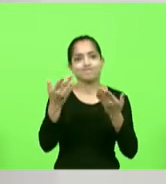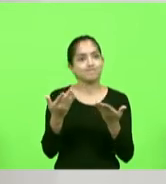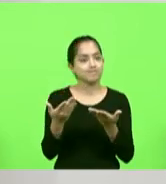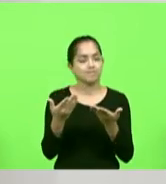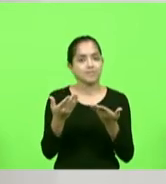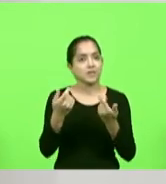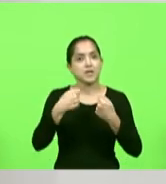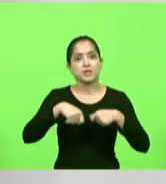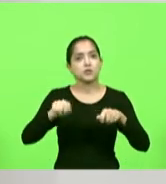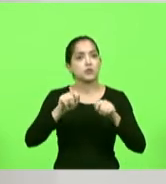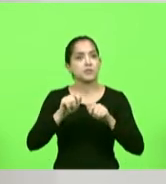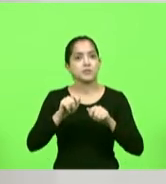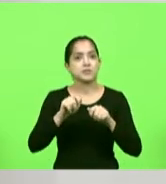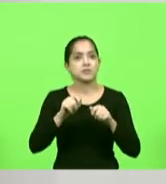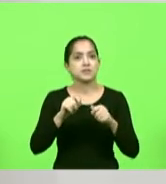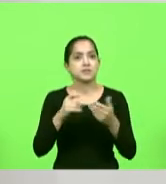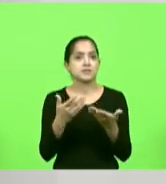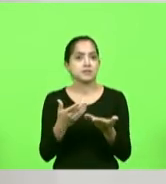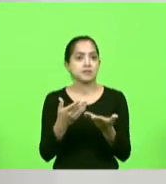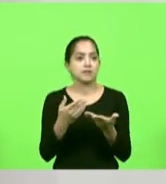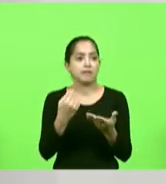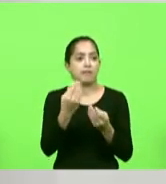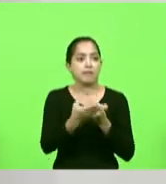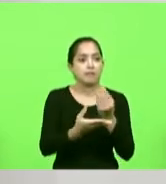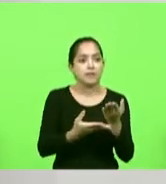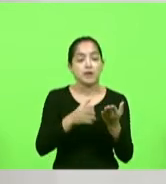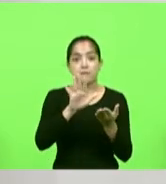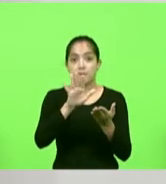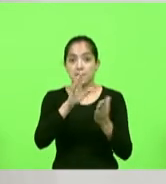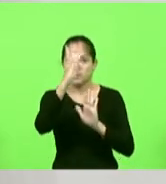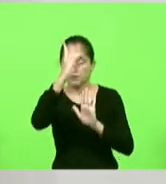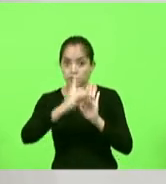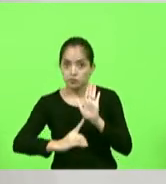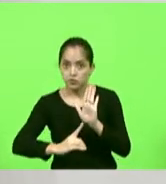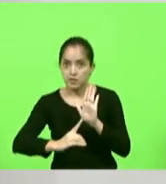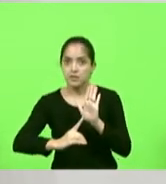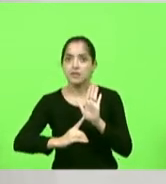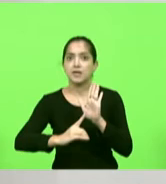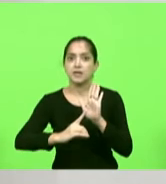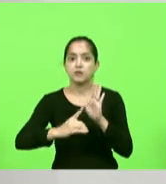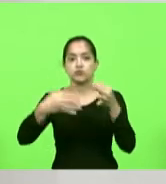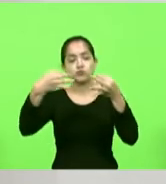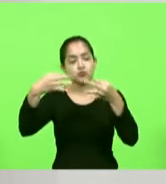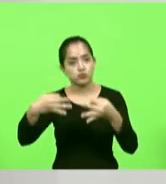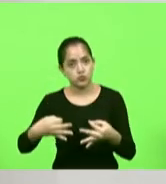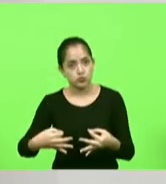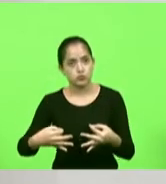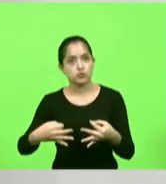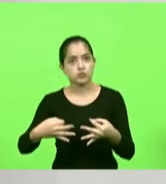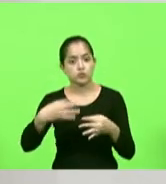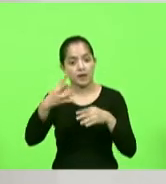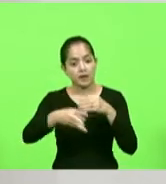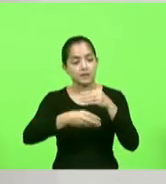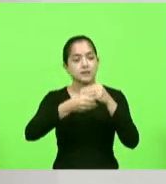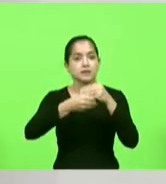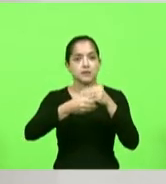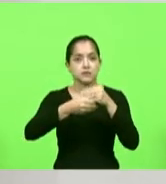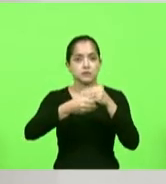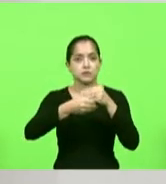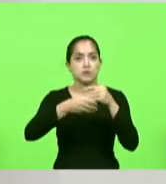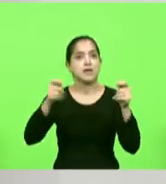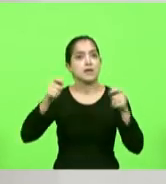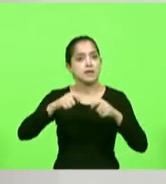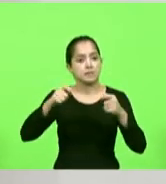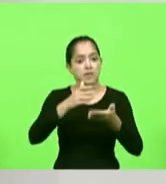uma esmola ele precisa sim de um direito pleno justo agregado para que ele possa